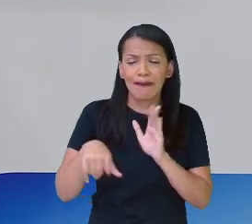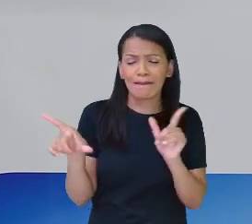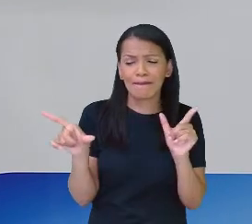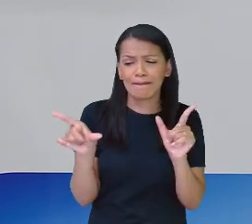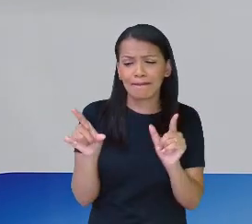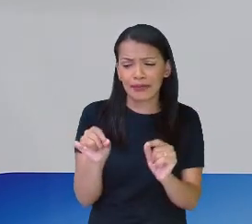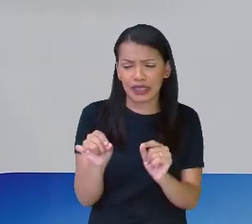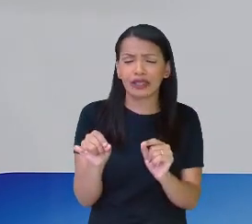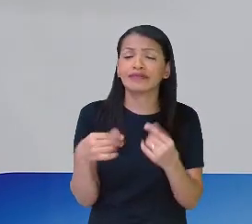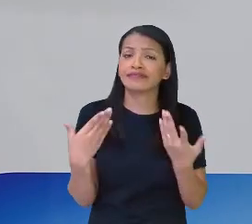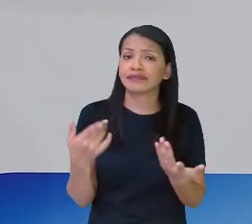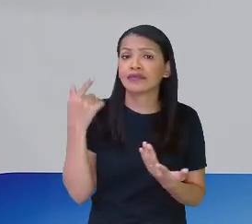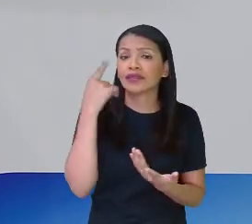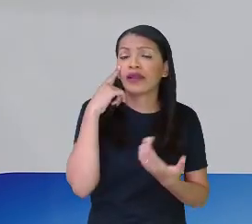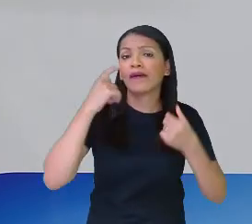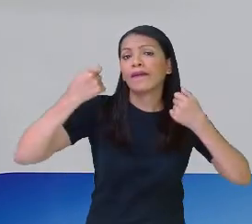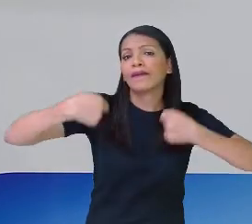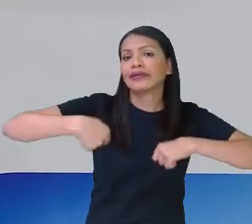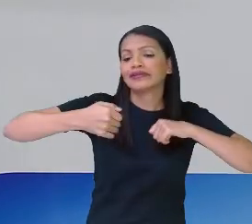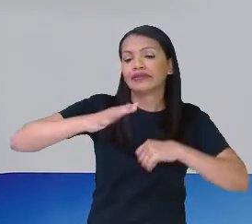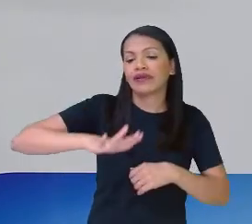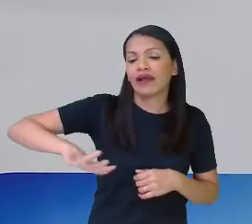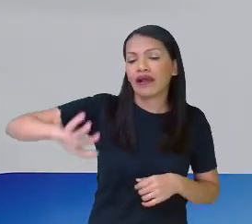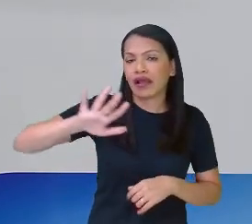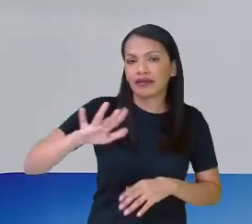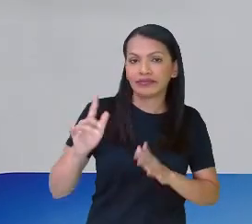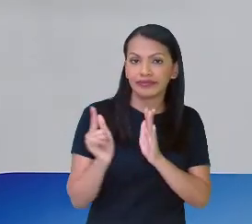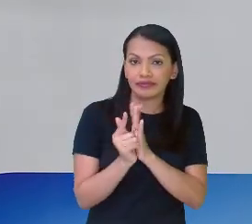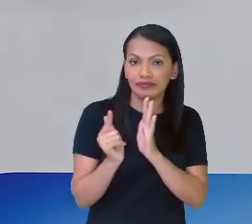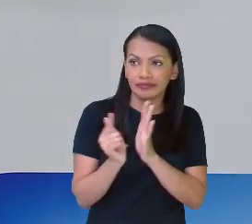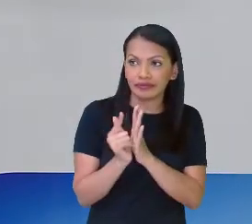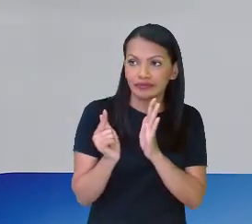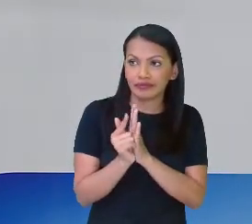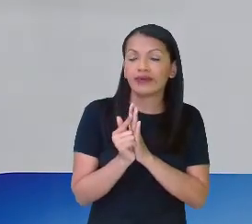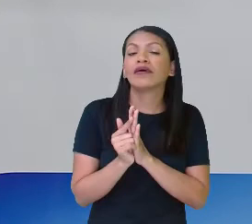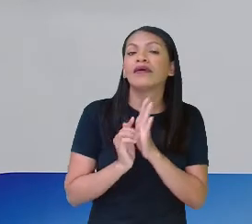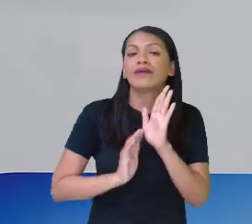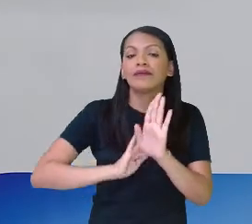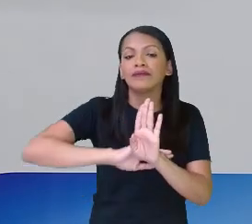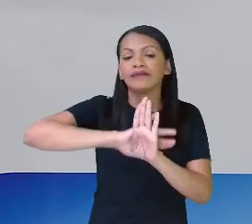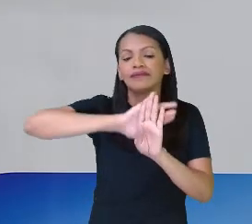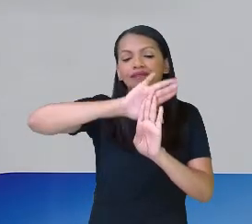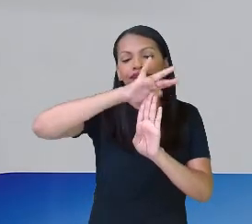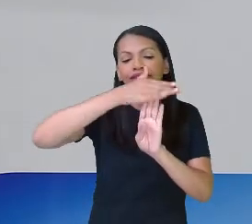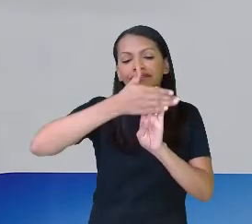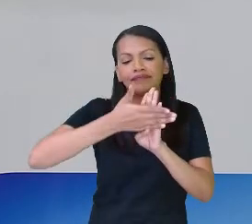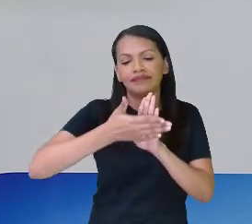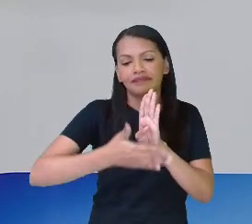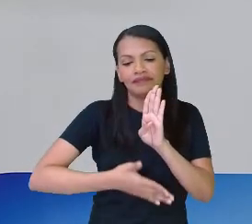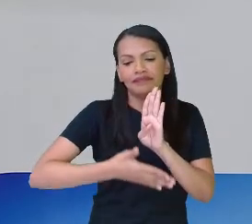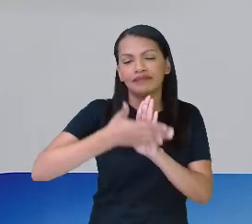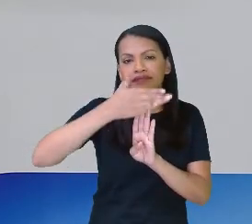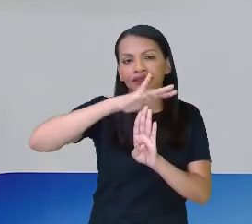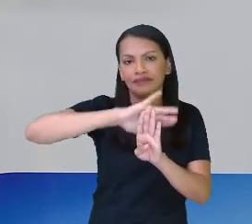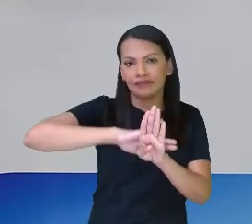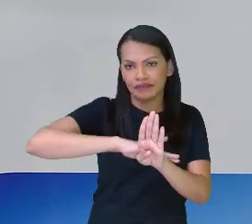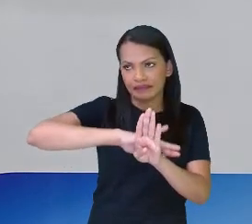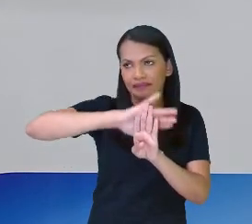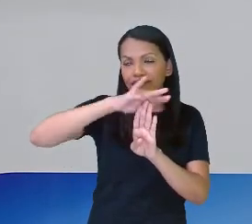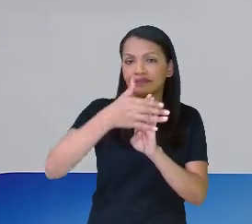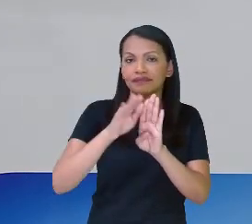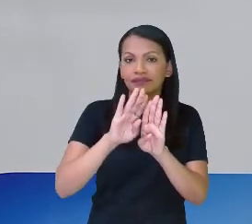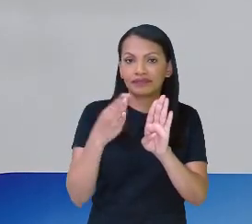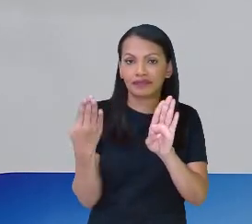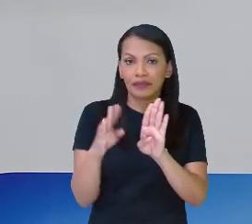papel, desta quantidade de área do papel para revestir do papel adesivo, para revestir a porta aí